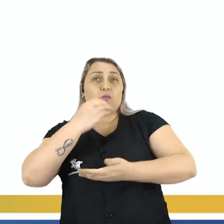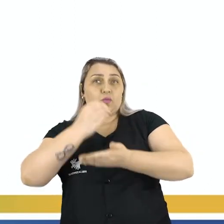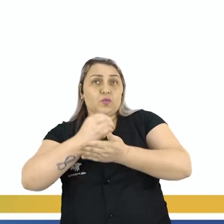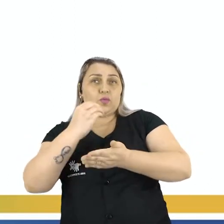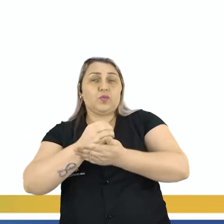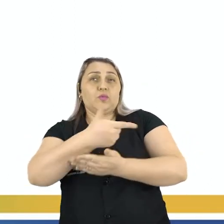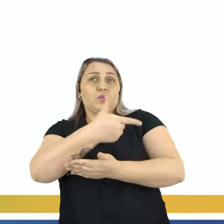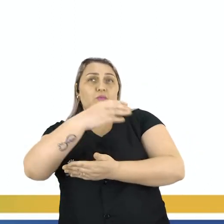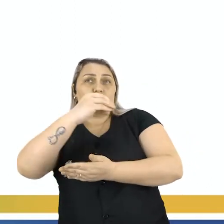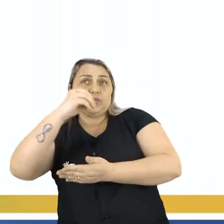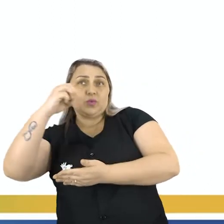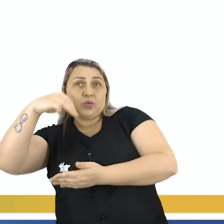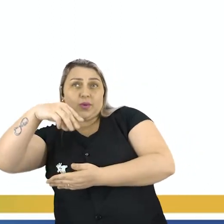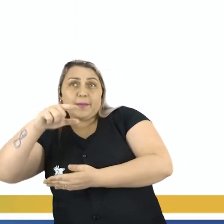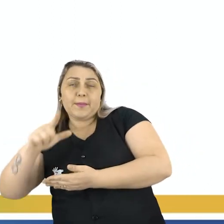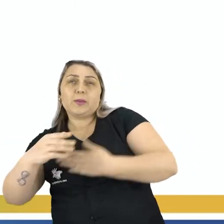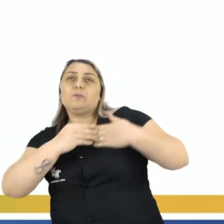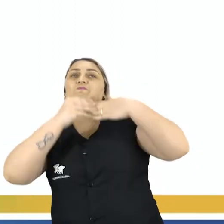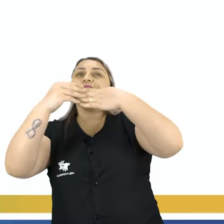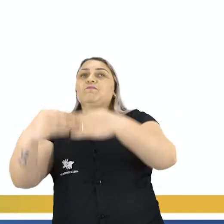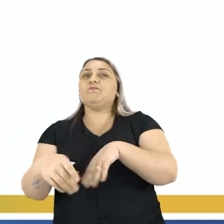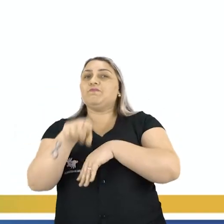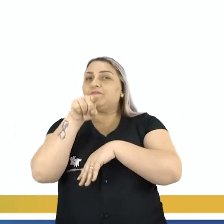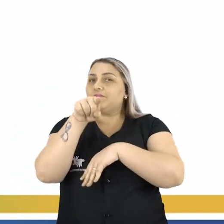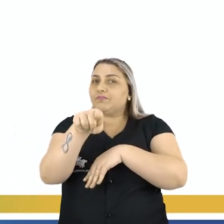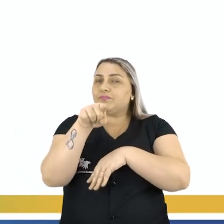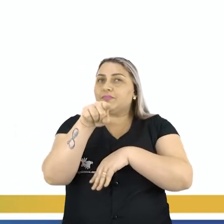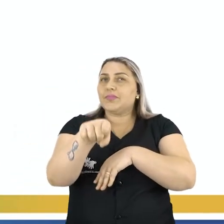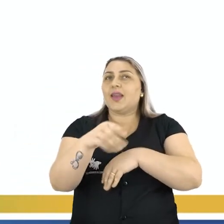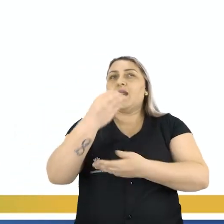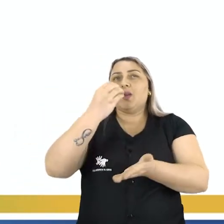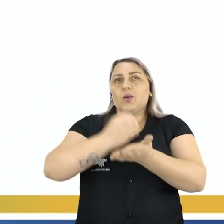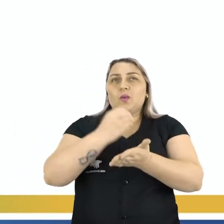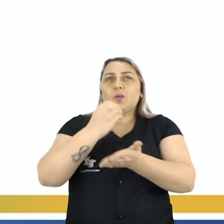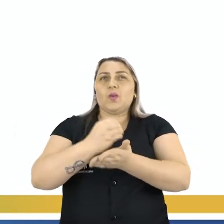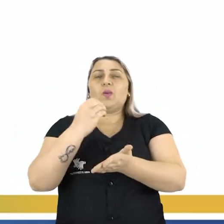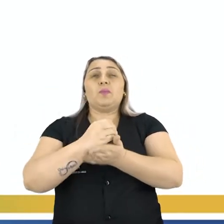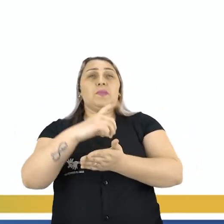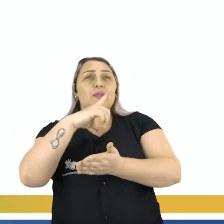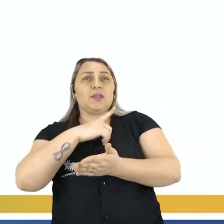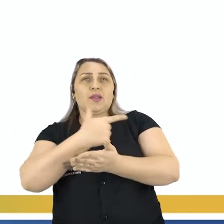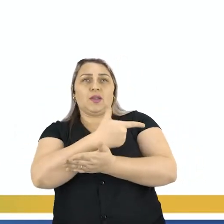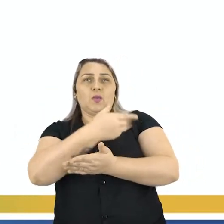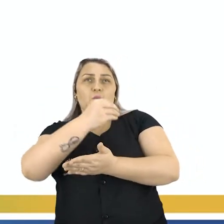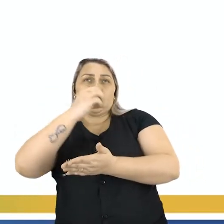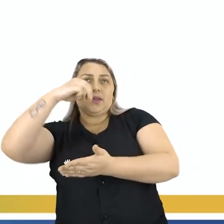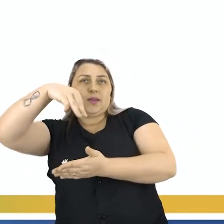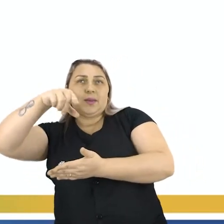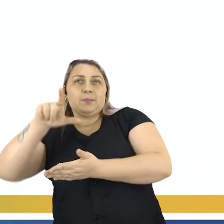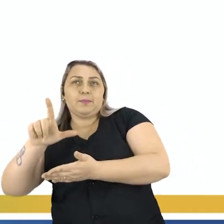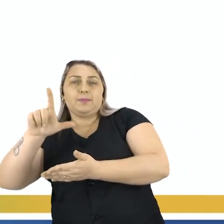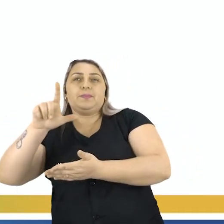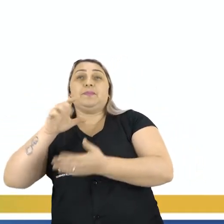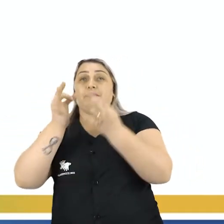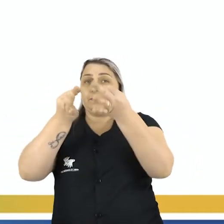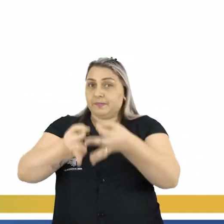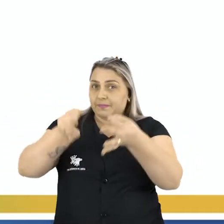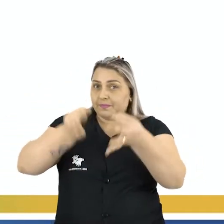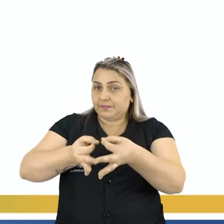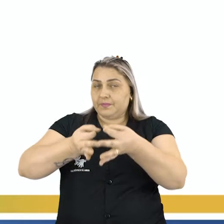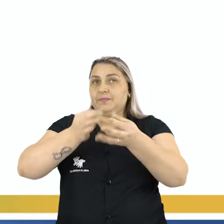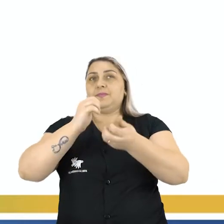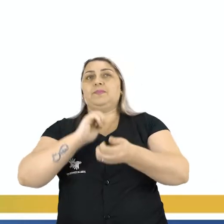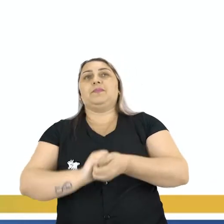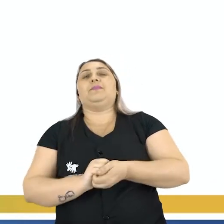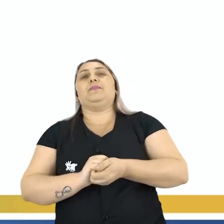200 ml Então eu trouxe aqui para você Copo que contém 200 ml Certinho?